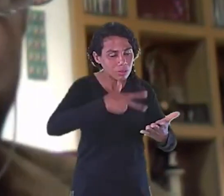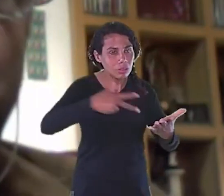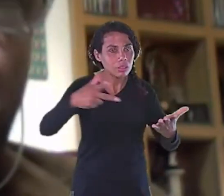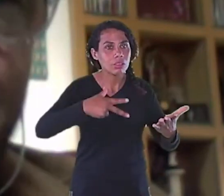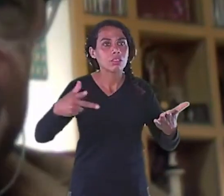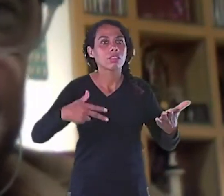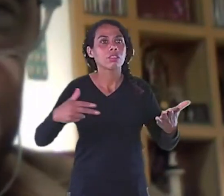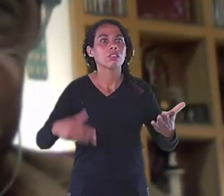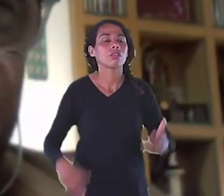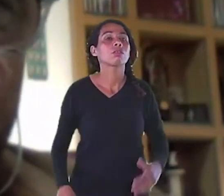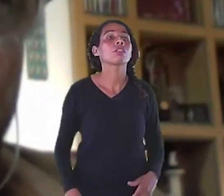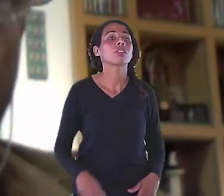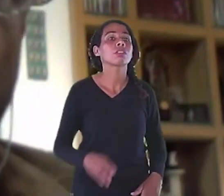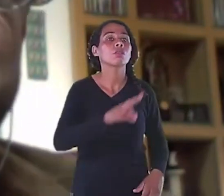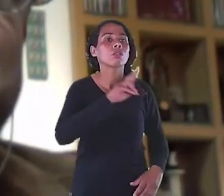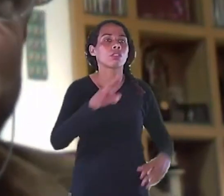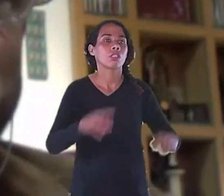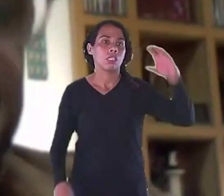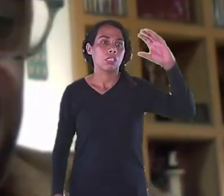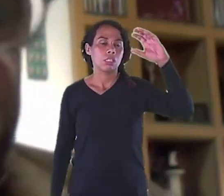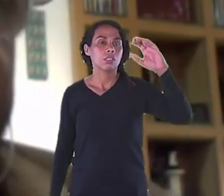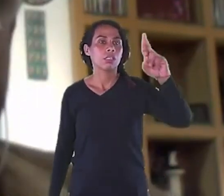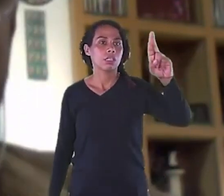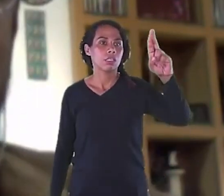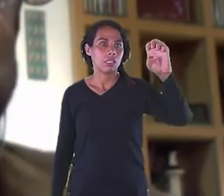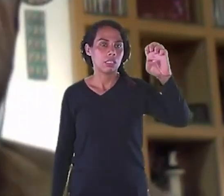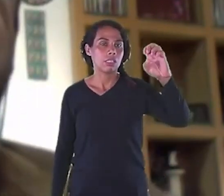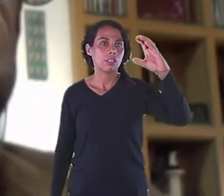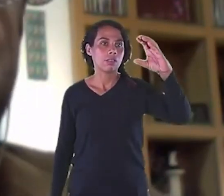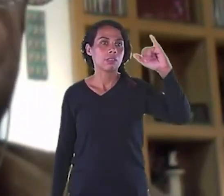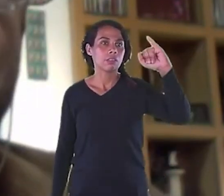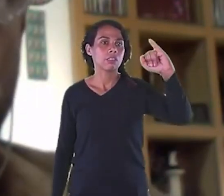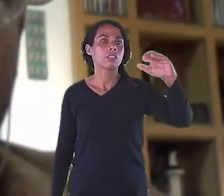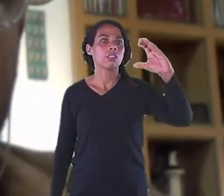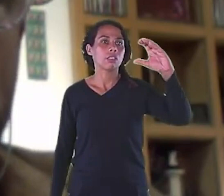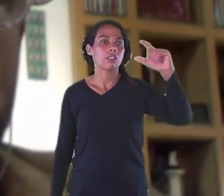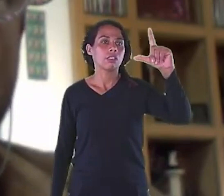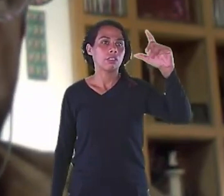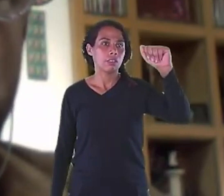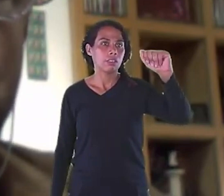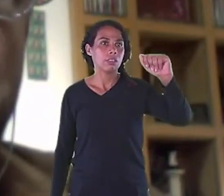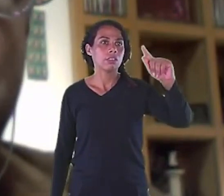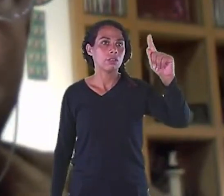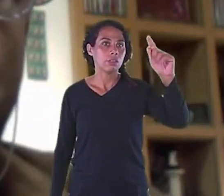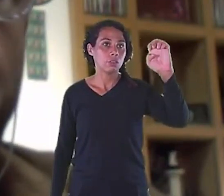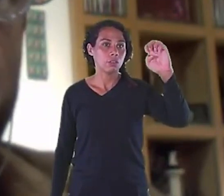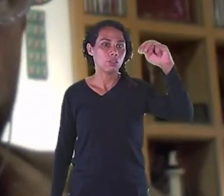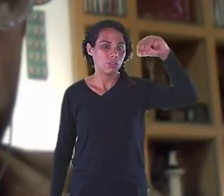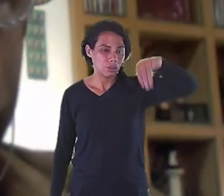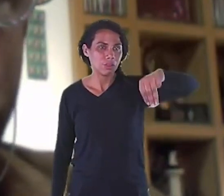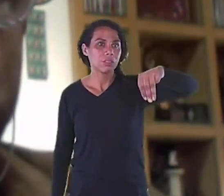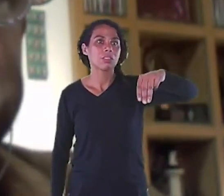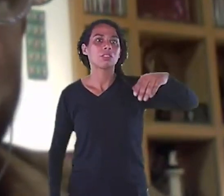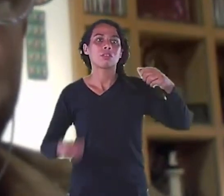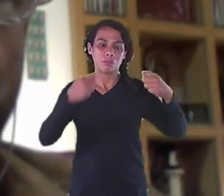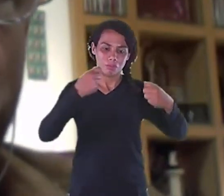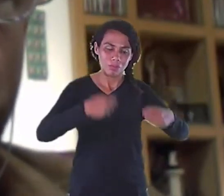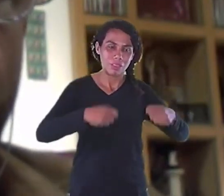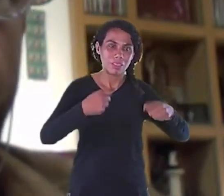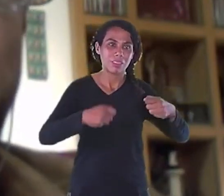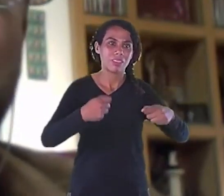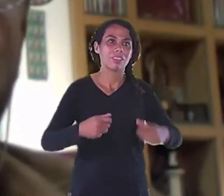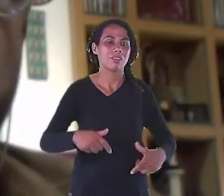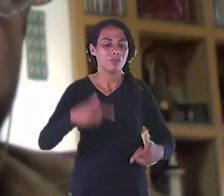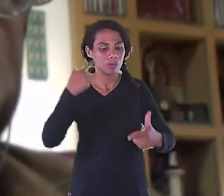Então se os produtores Junto com os designers Resolvessem repensar o mundo Eu não tenho nenhuma dúvida Que os designers